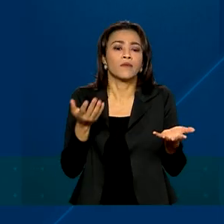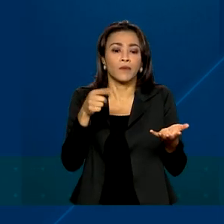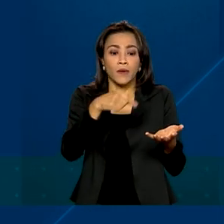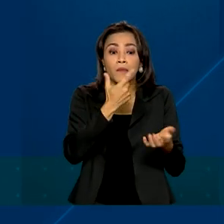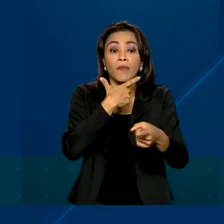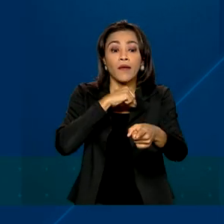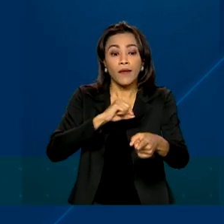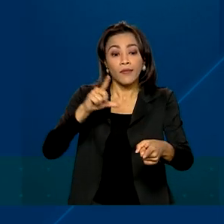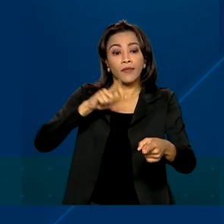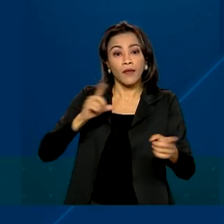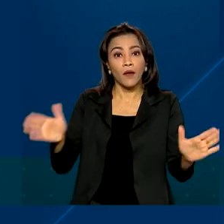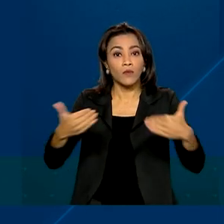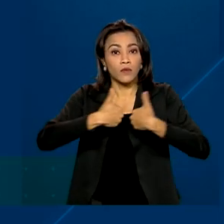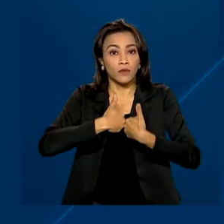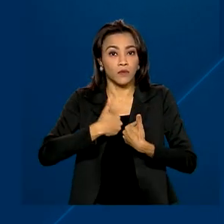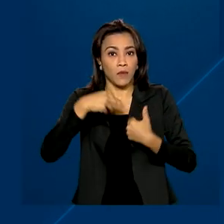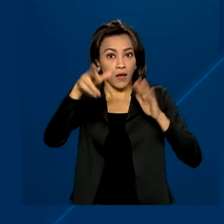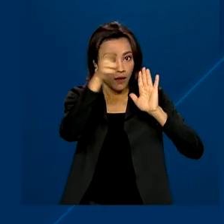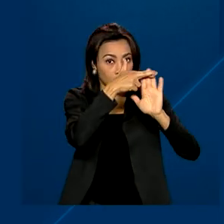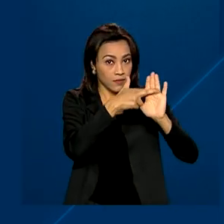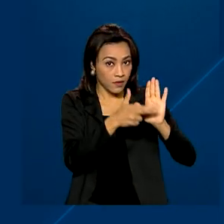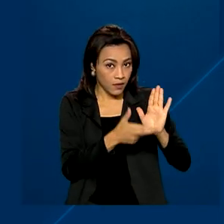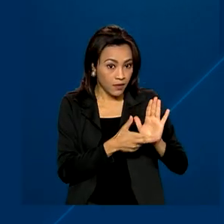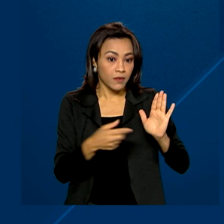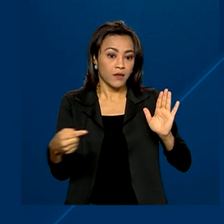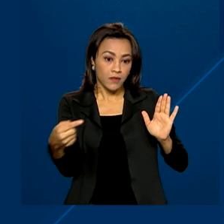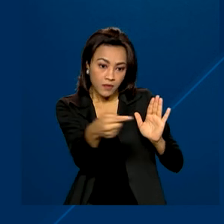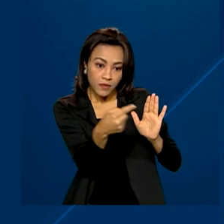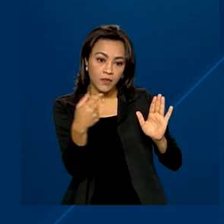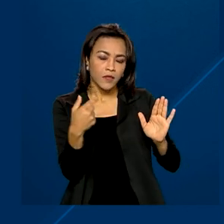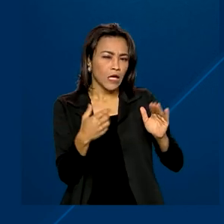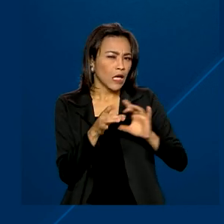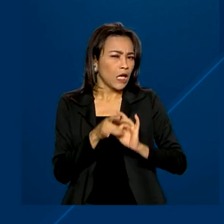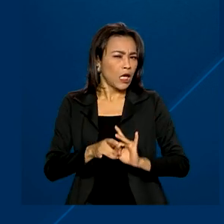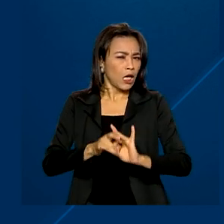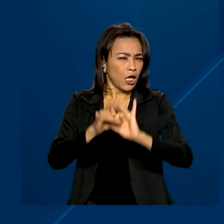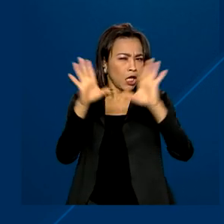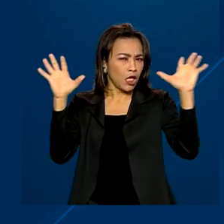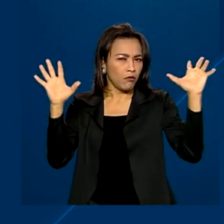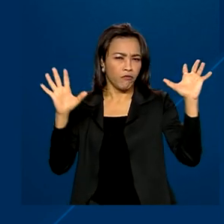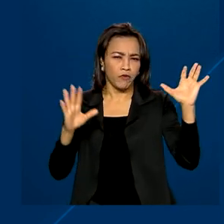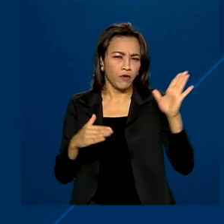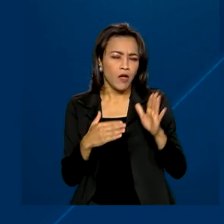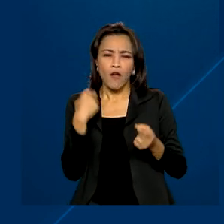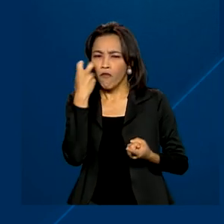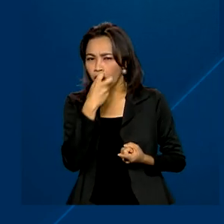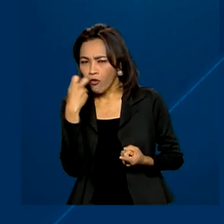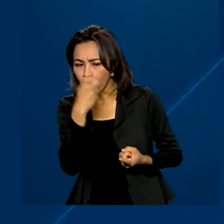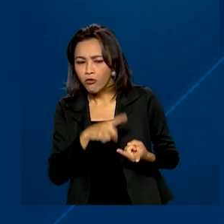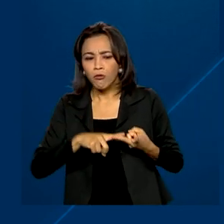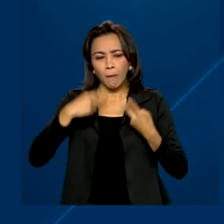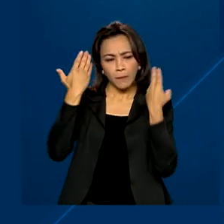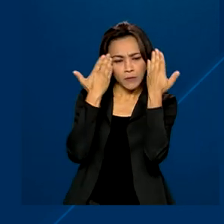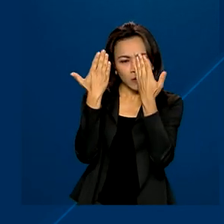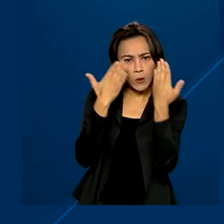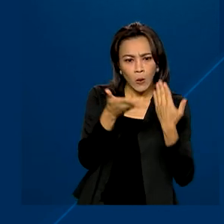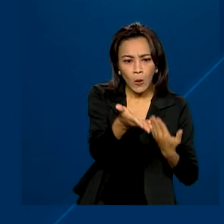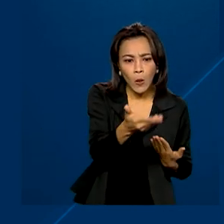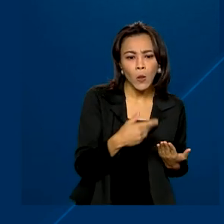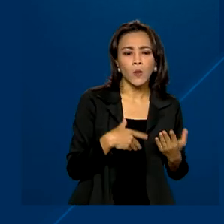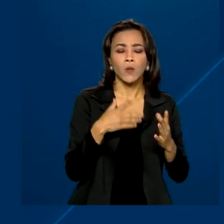paciente autista. A norma valida sessões ilimitadas com fonoaudiólogos, psicólogos,